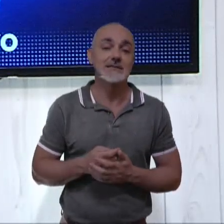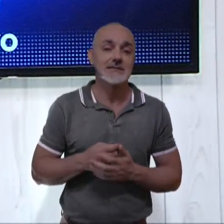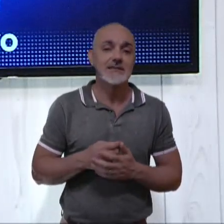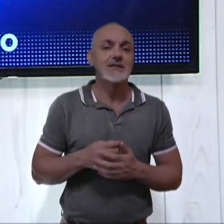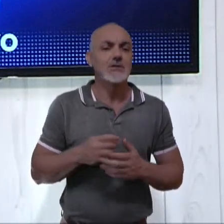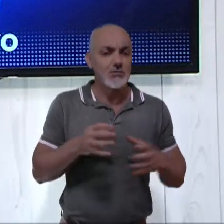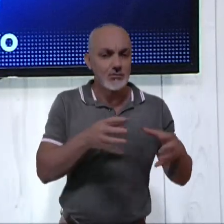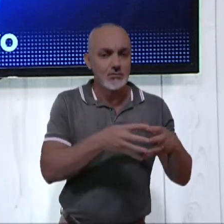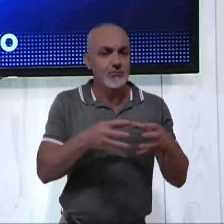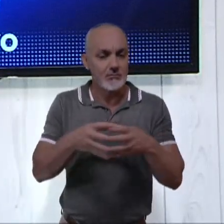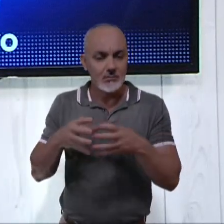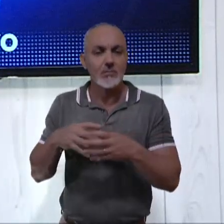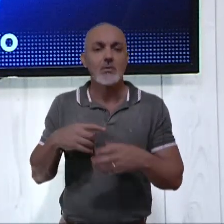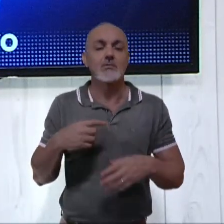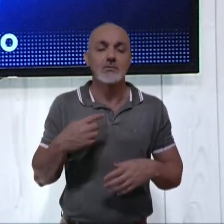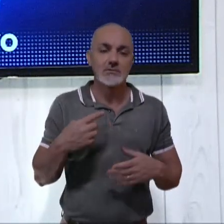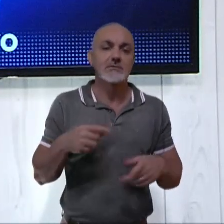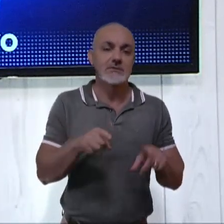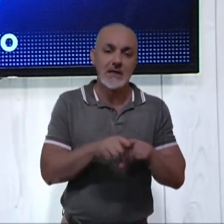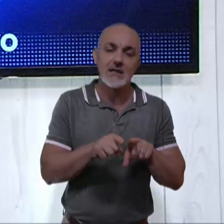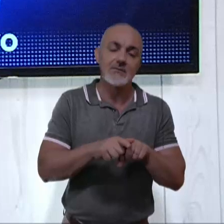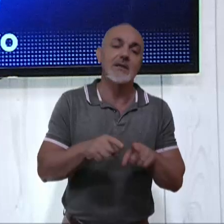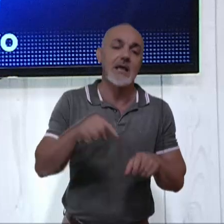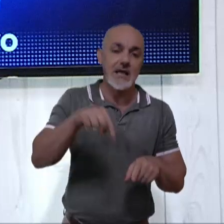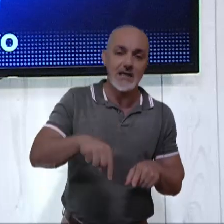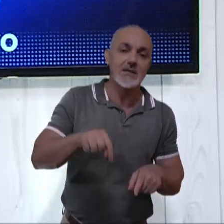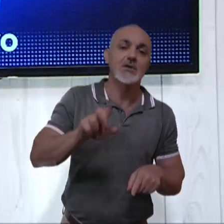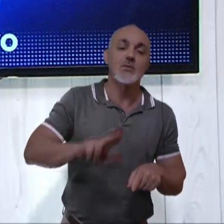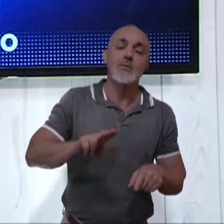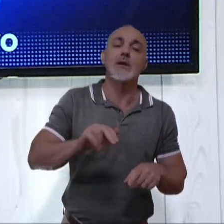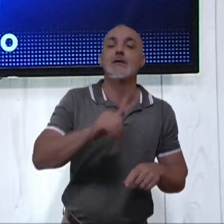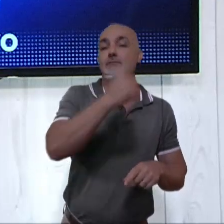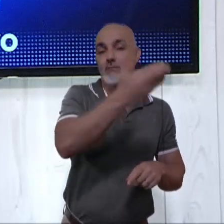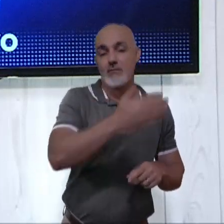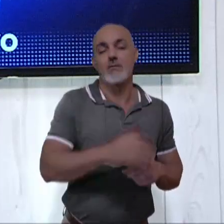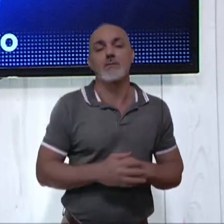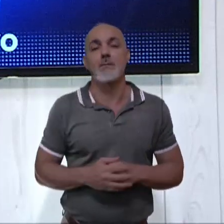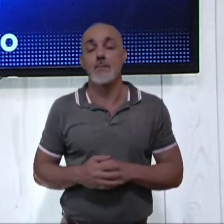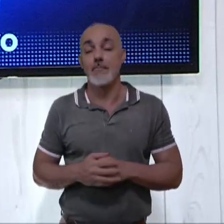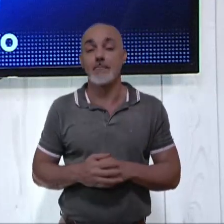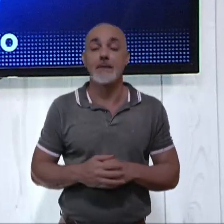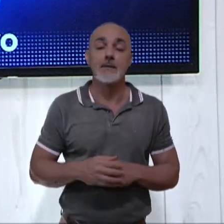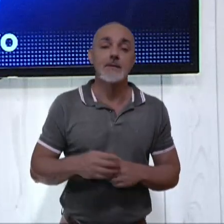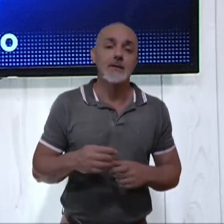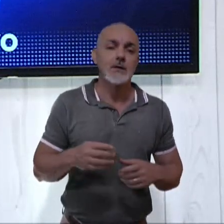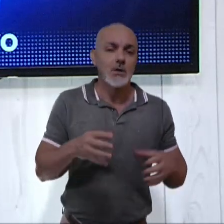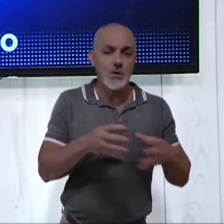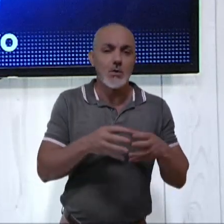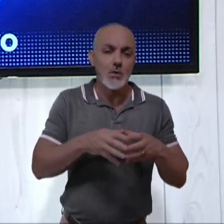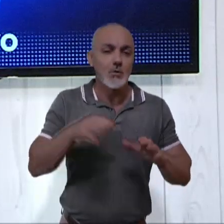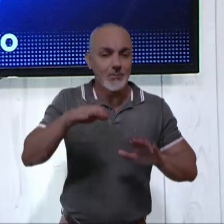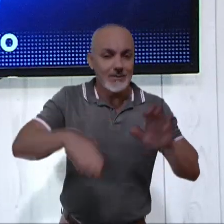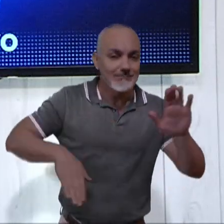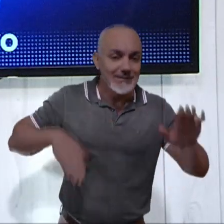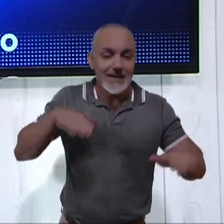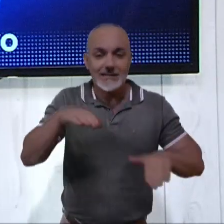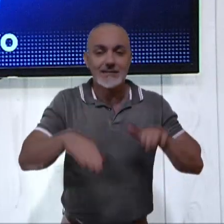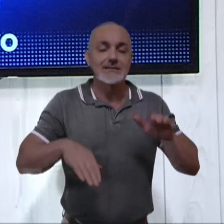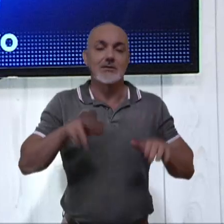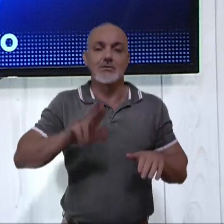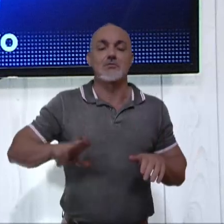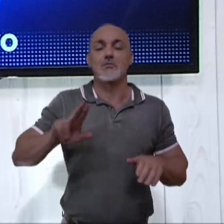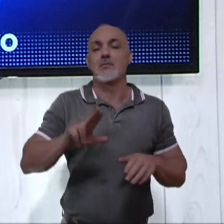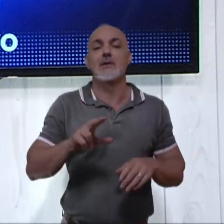nossas equipes, tanto em Uberlândia quanto fora. Começar pela equipe da natação de Uberlândia,